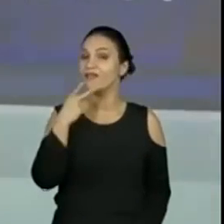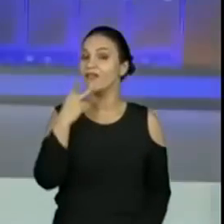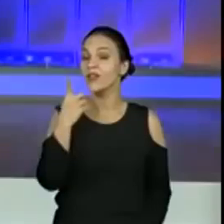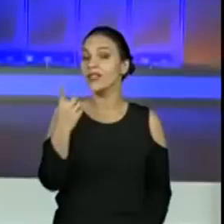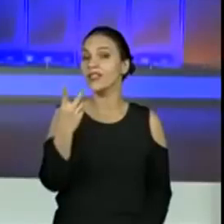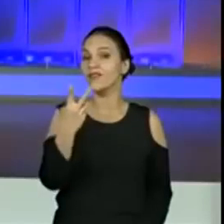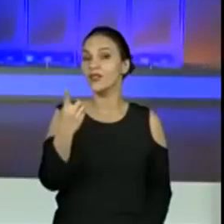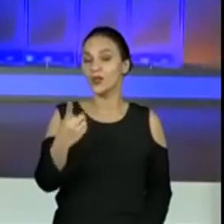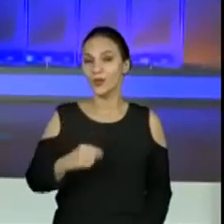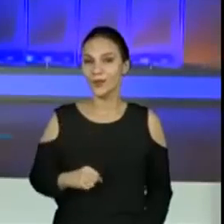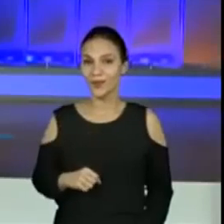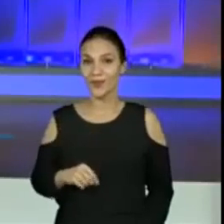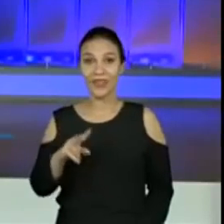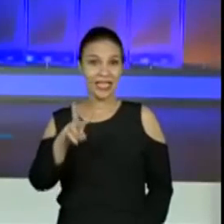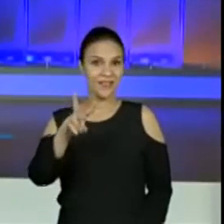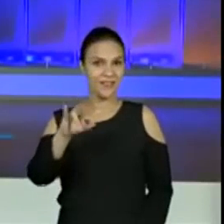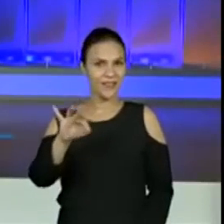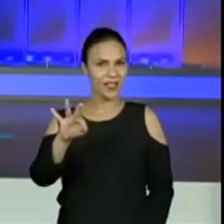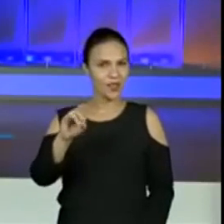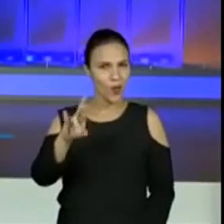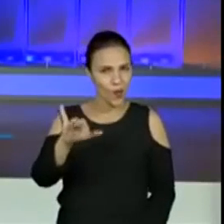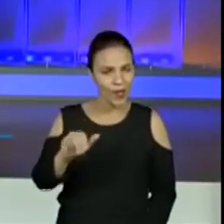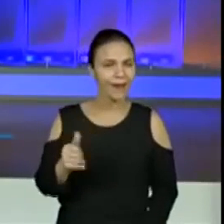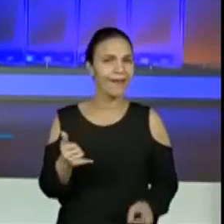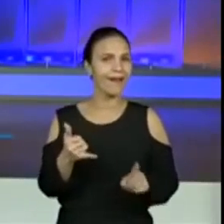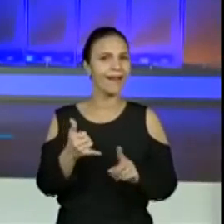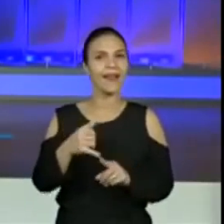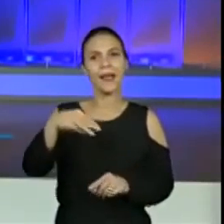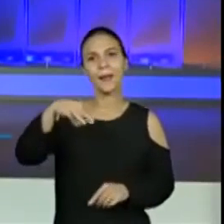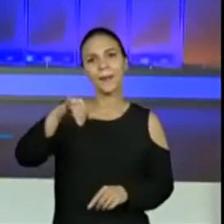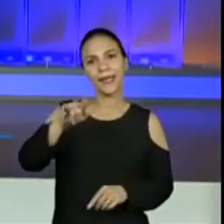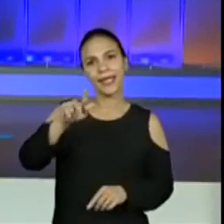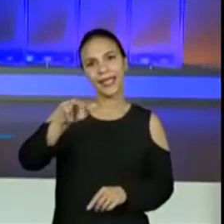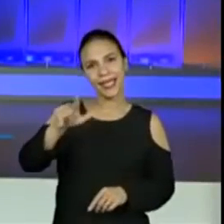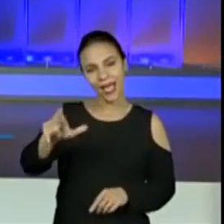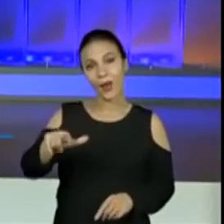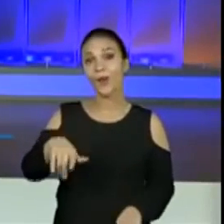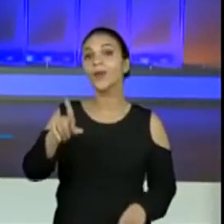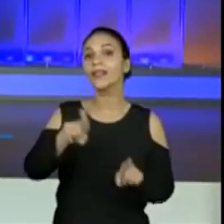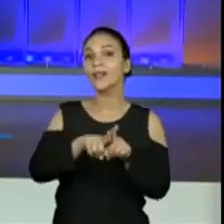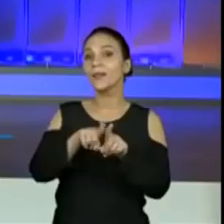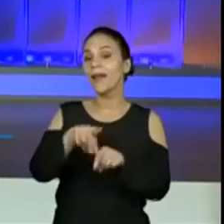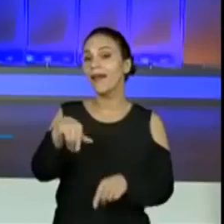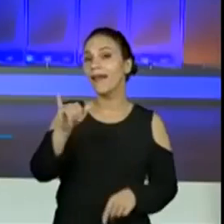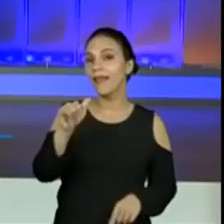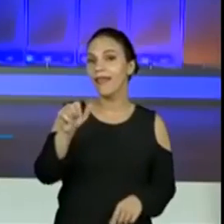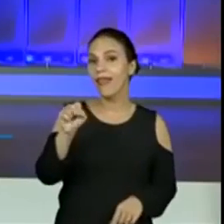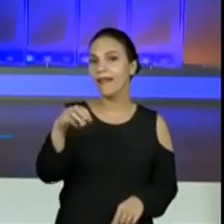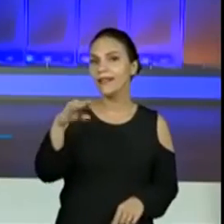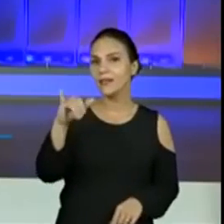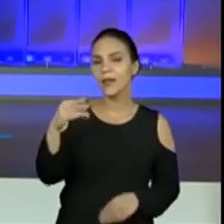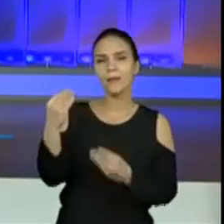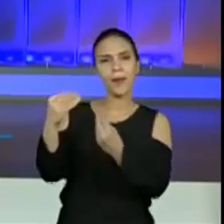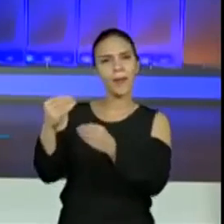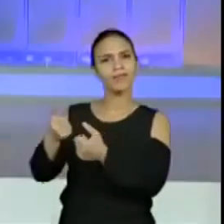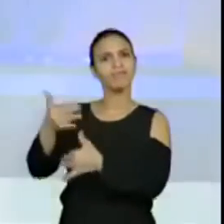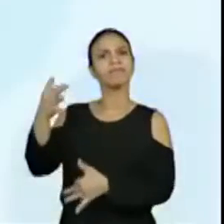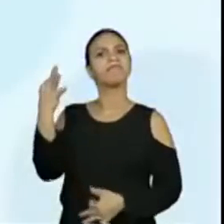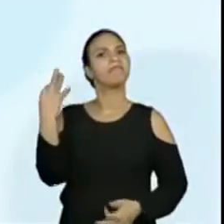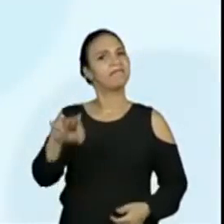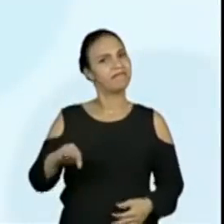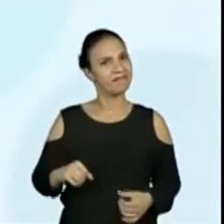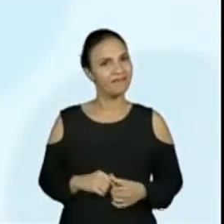a professora Érica disse que a Vitória, Miguel e Yasmin estão participando. Olha, a gente já está